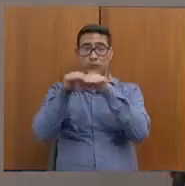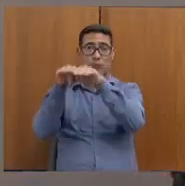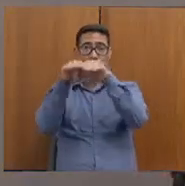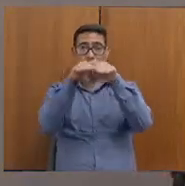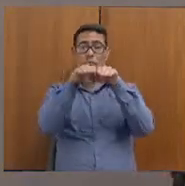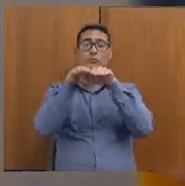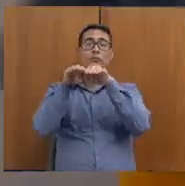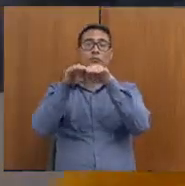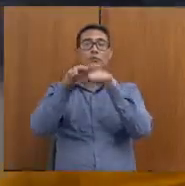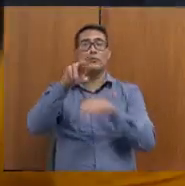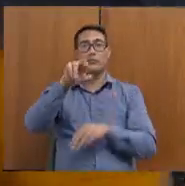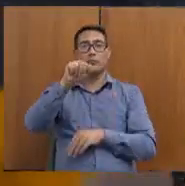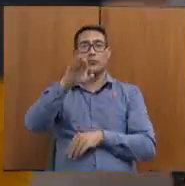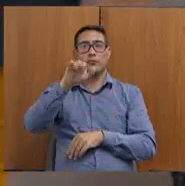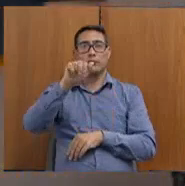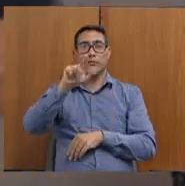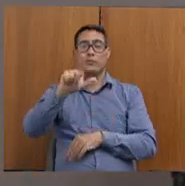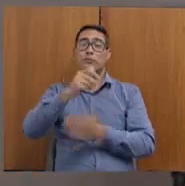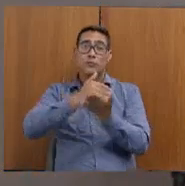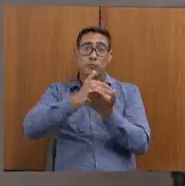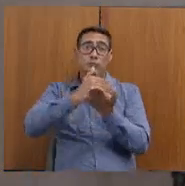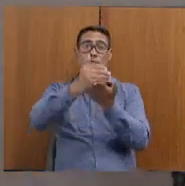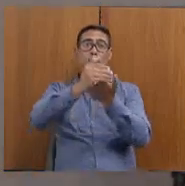comecemos pelos nossos serviços públicos.